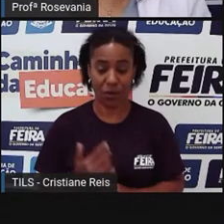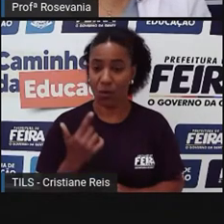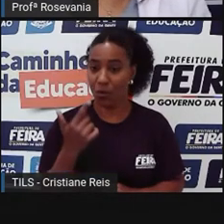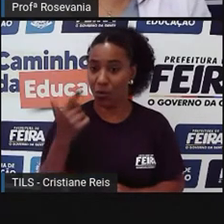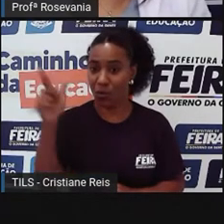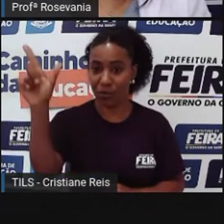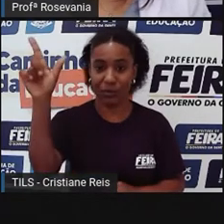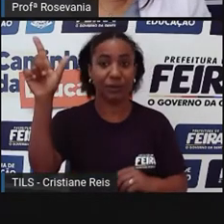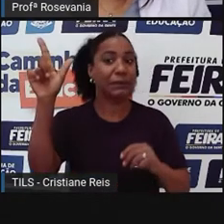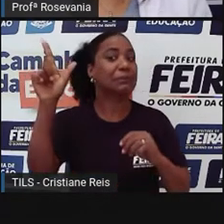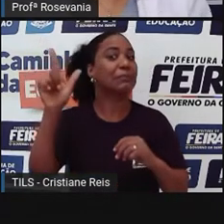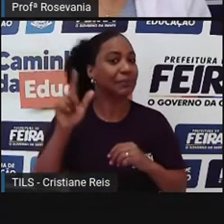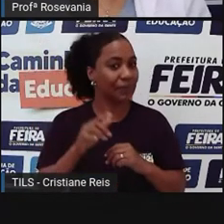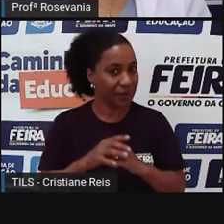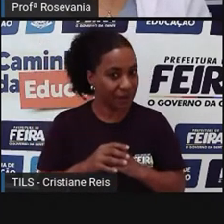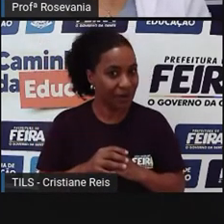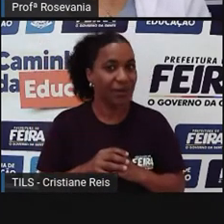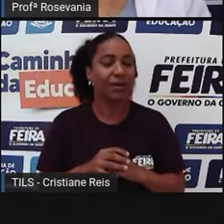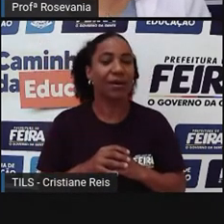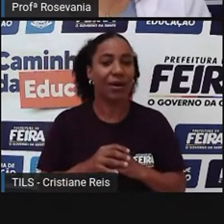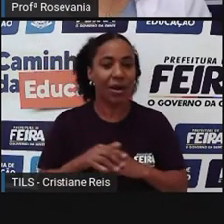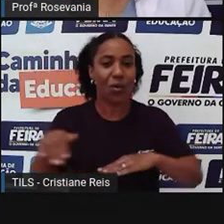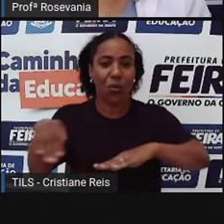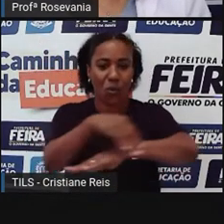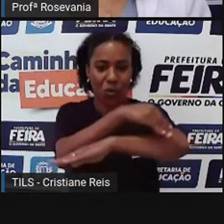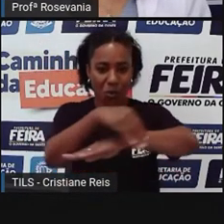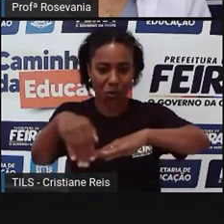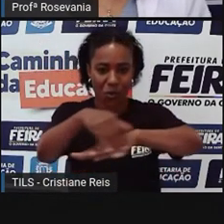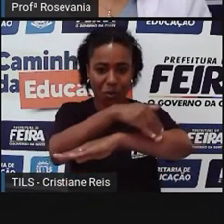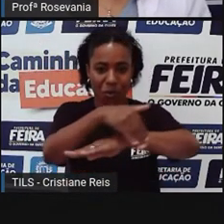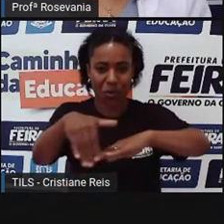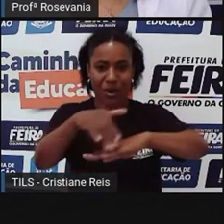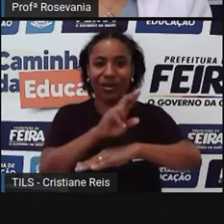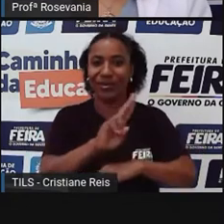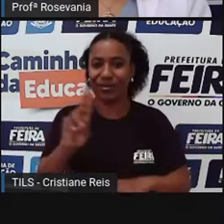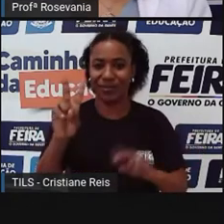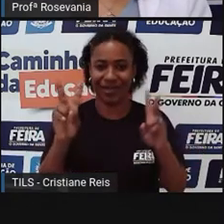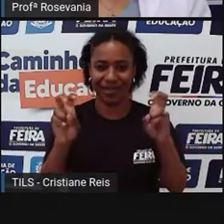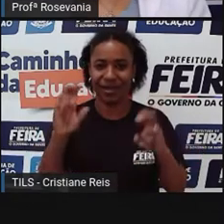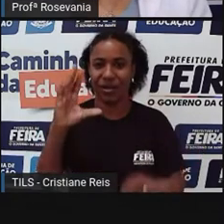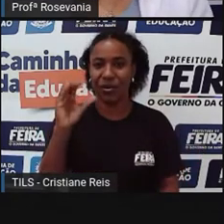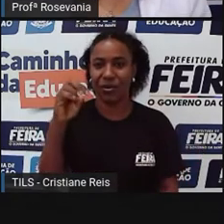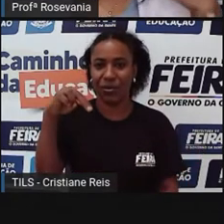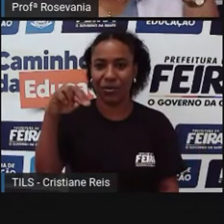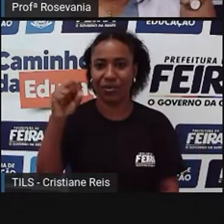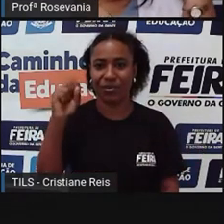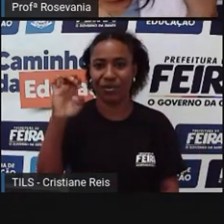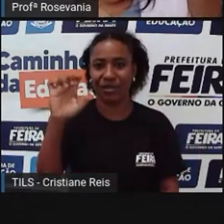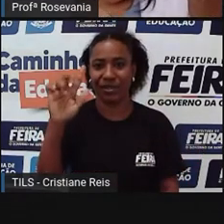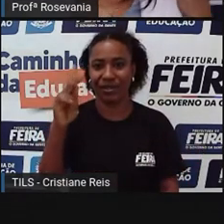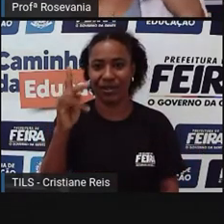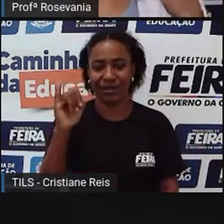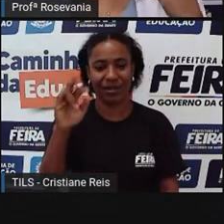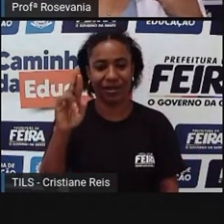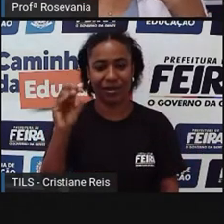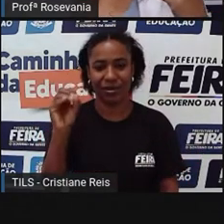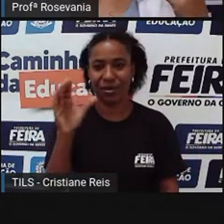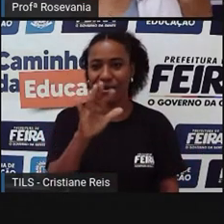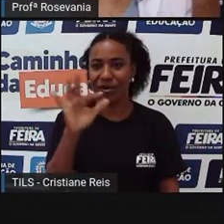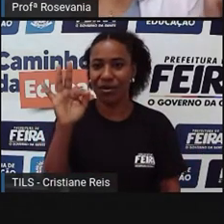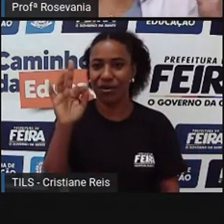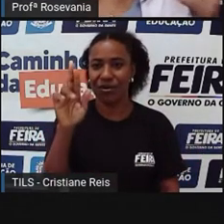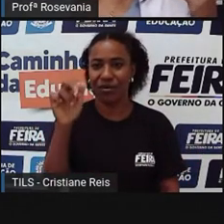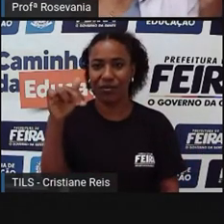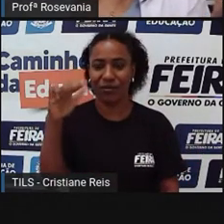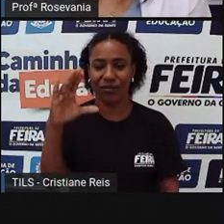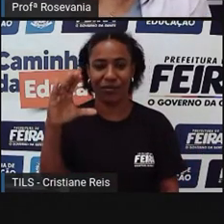transformou muito é a Rua Conselheiro Franco, né? Pra vocês se situarem, que rua é essa?